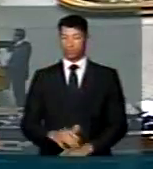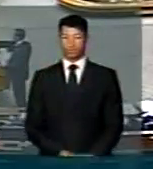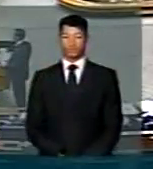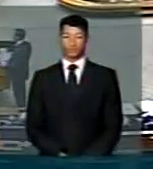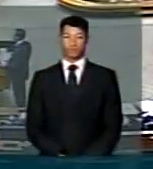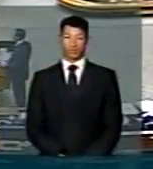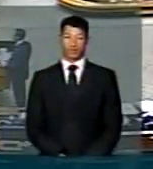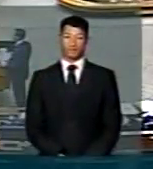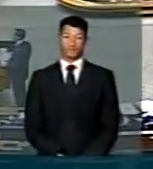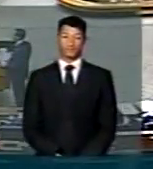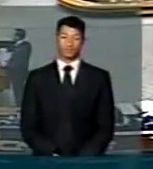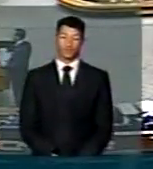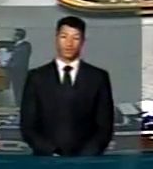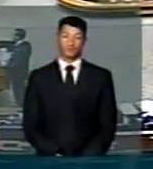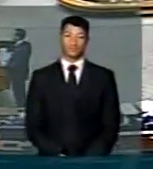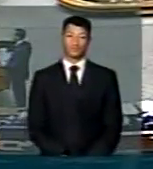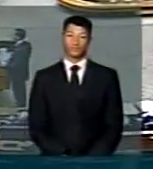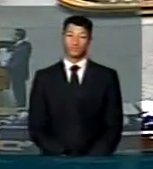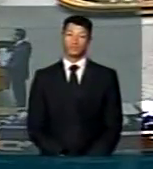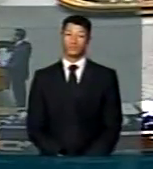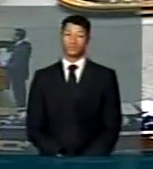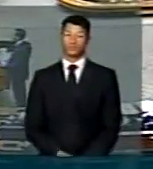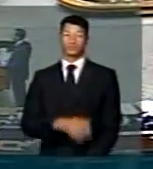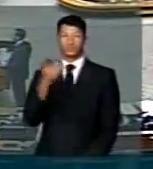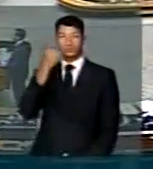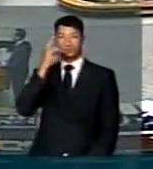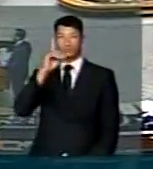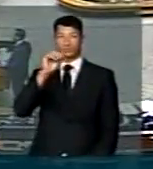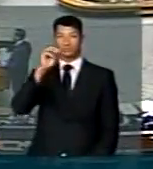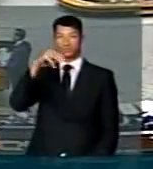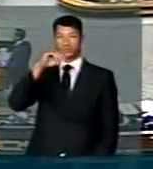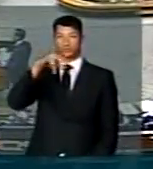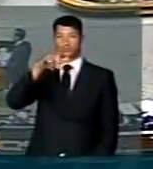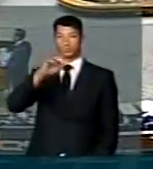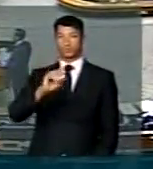Para falar favorável, deputado Domingos Sávio.